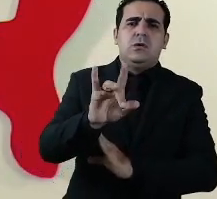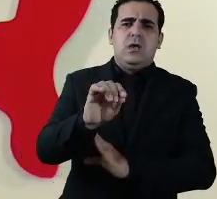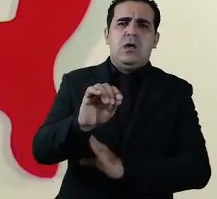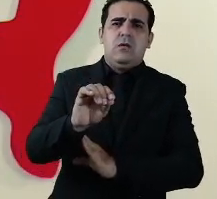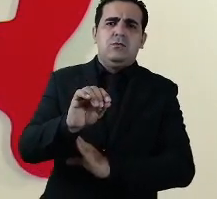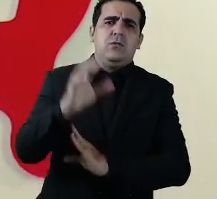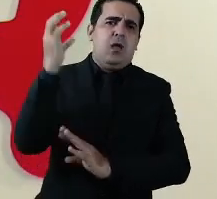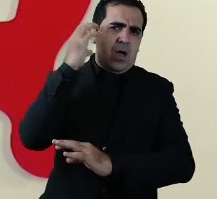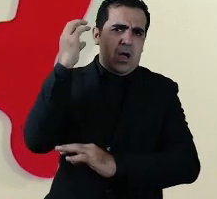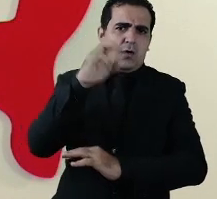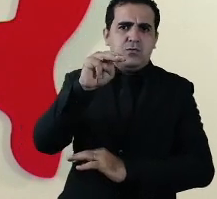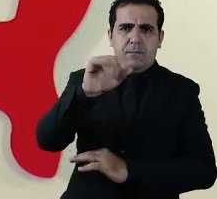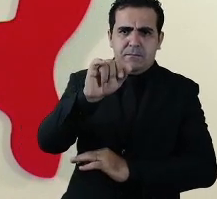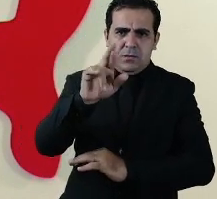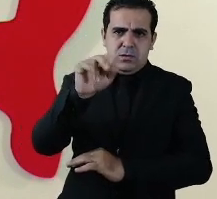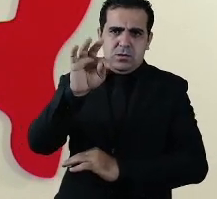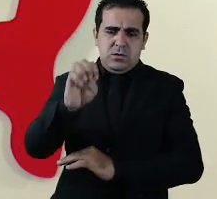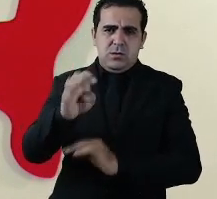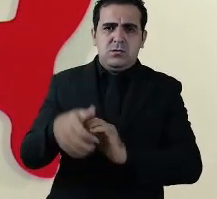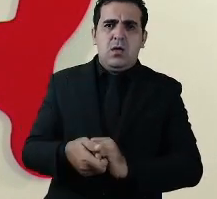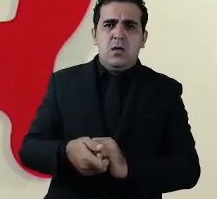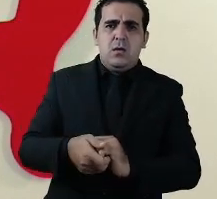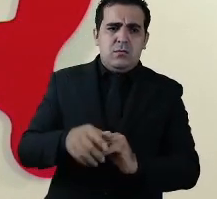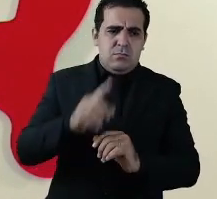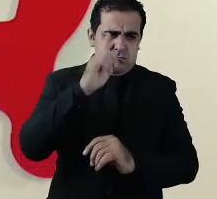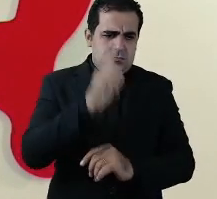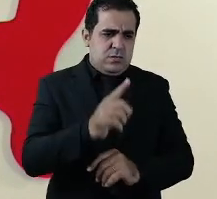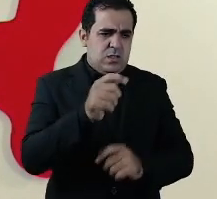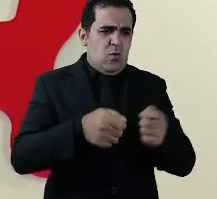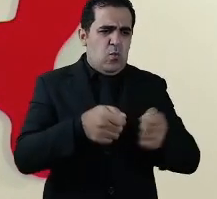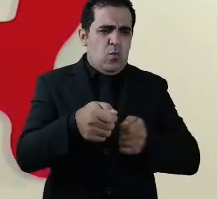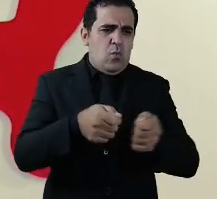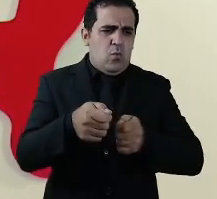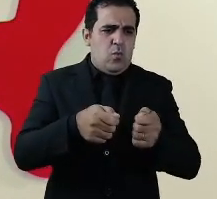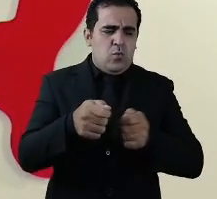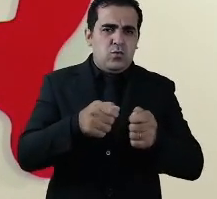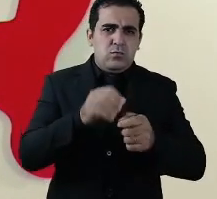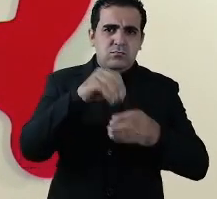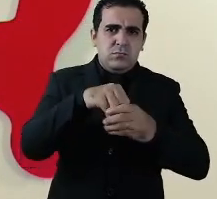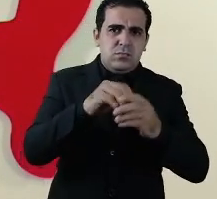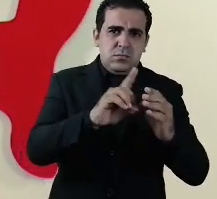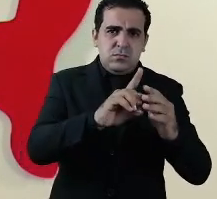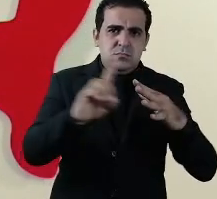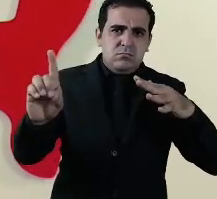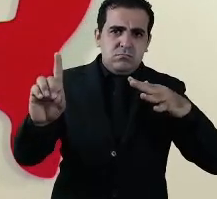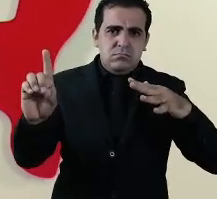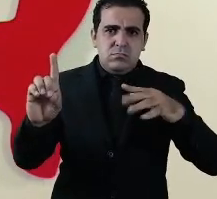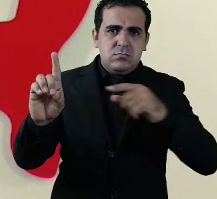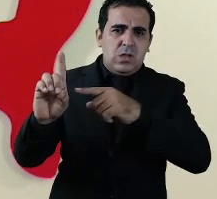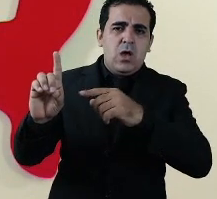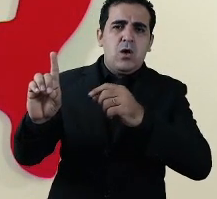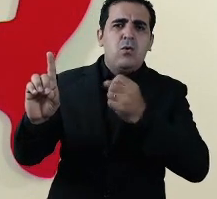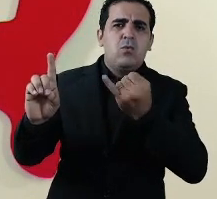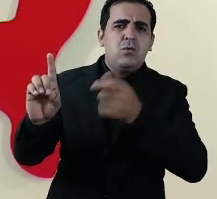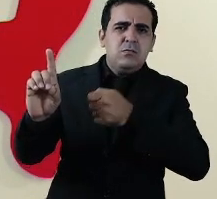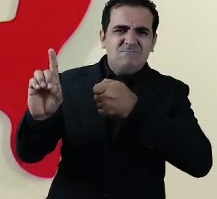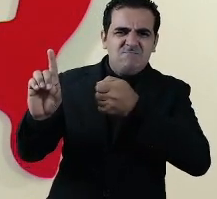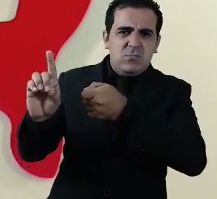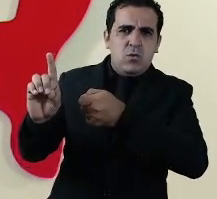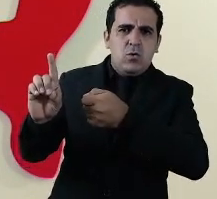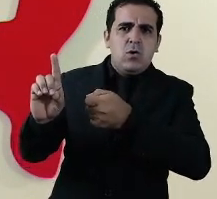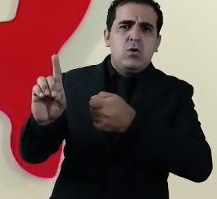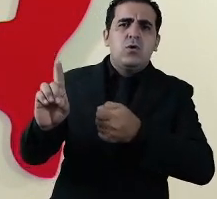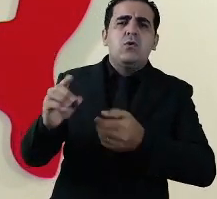Mirante AM manter o controle em ambientes de confinamento é desafiador então governador qual a situação das